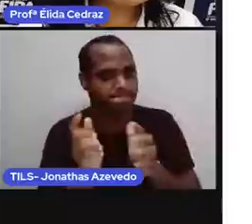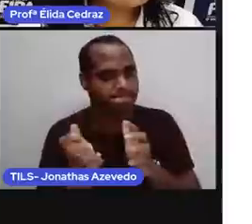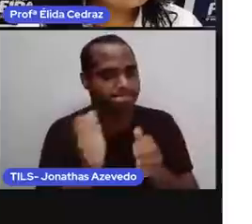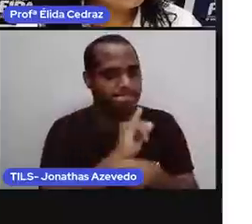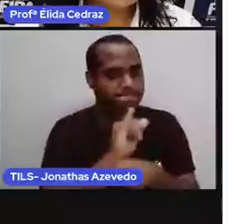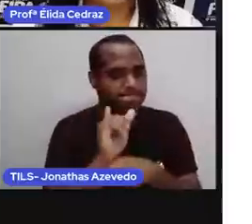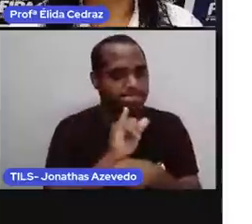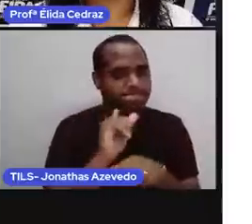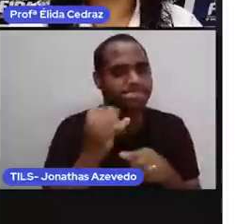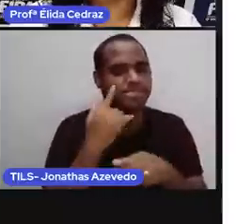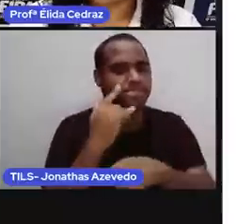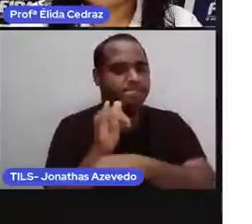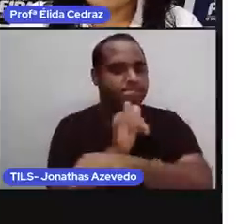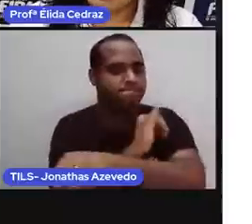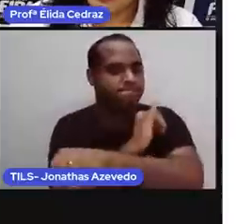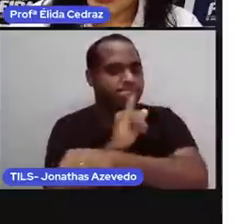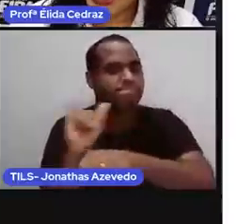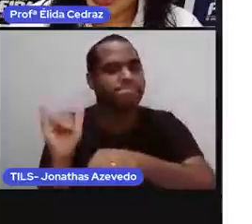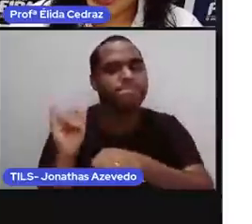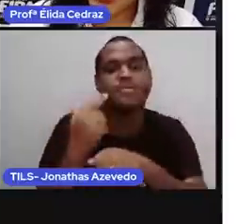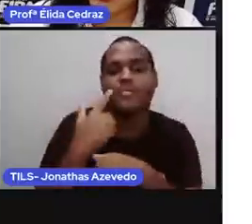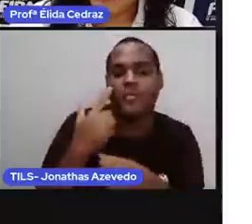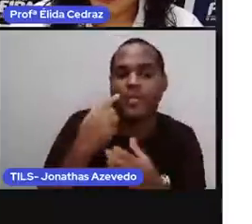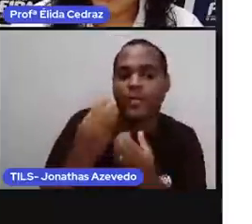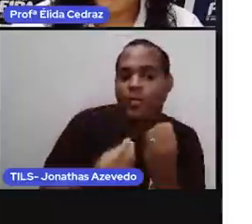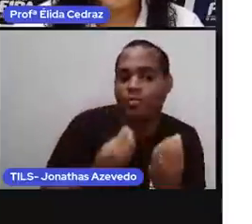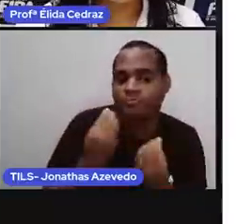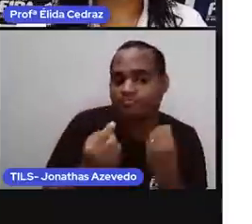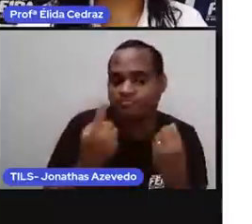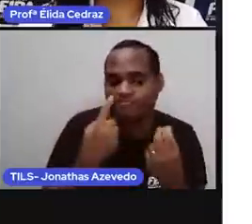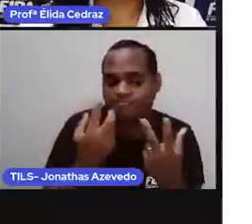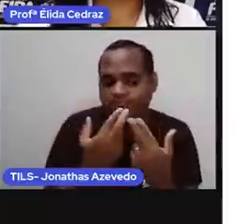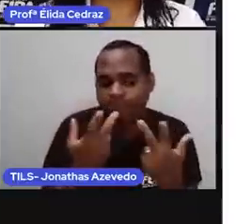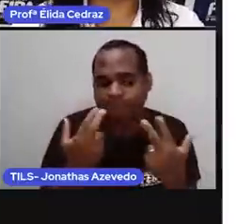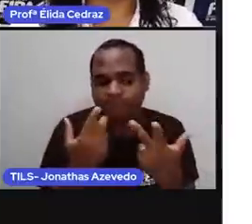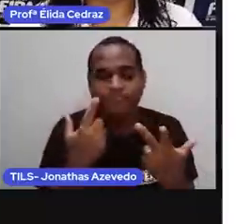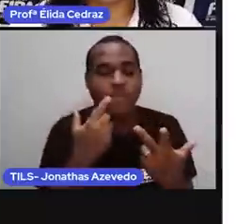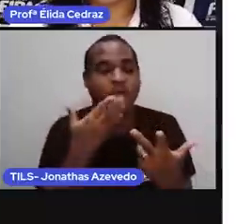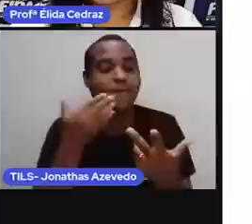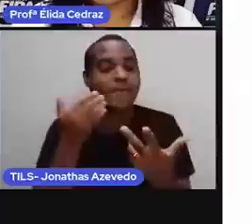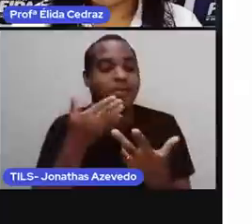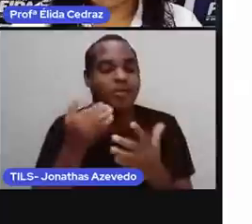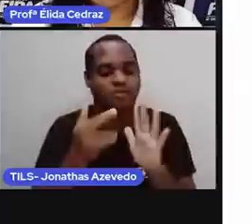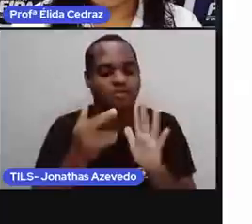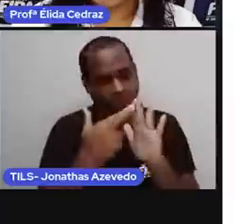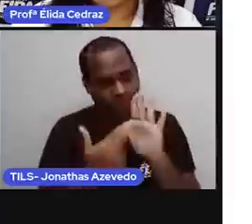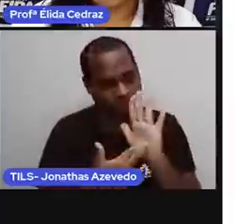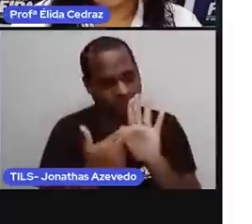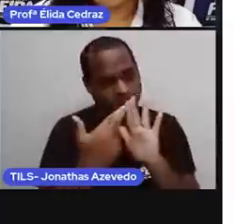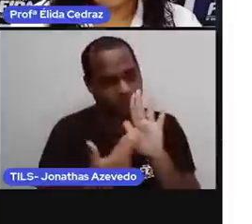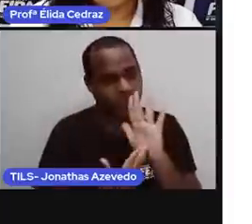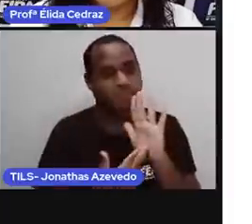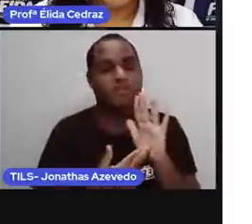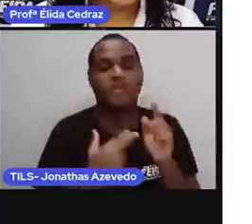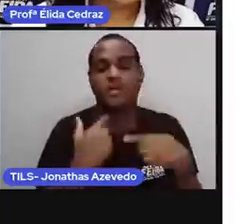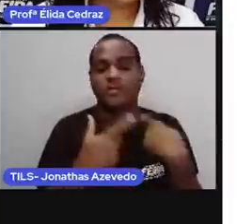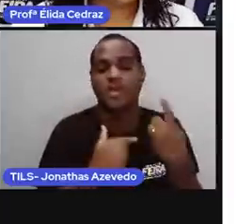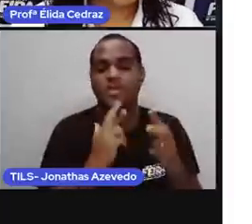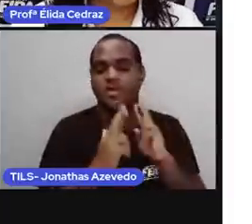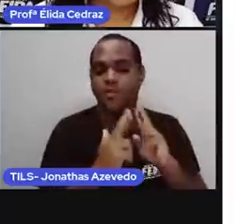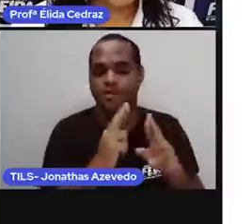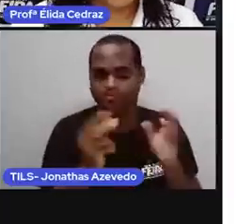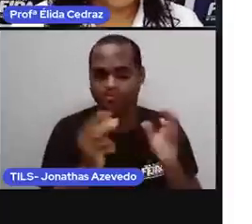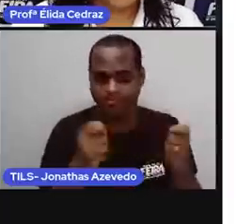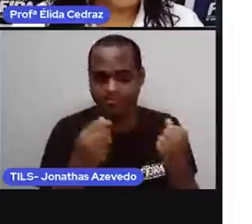melhor para você fazer o registro, tá bom? E vai colocar a resposta. A